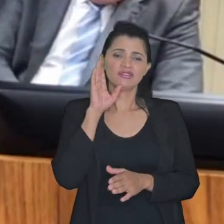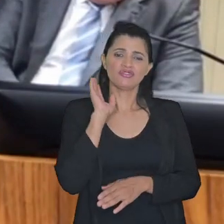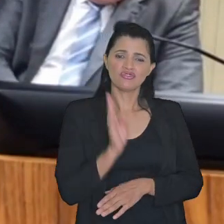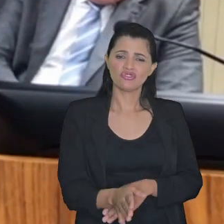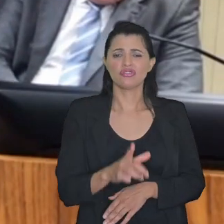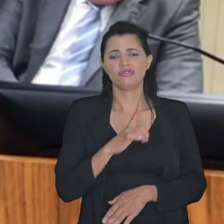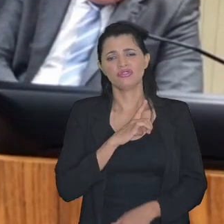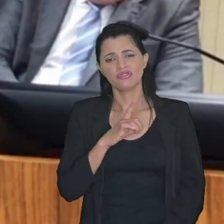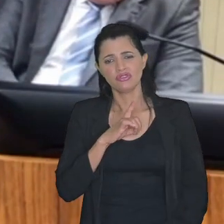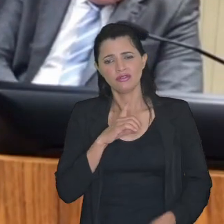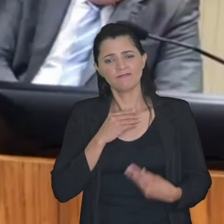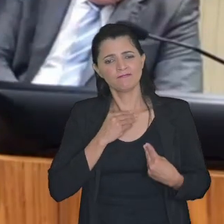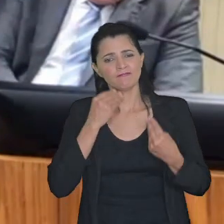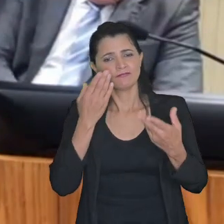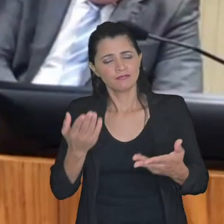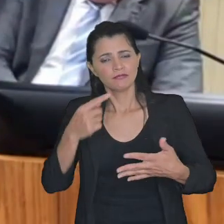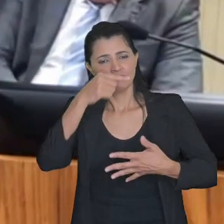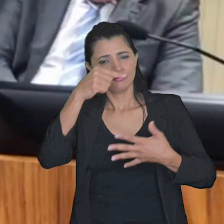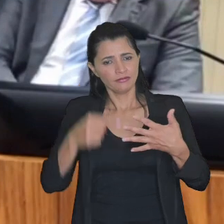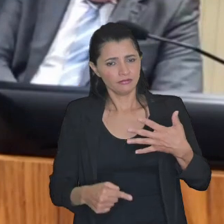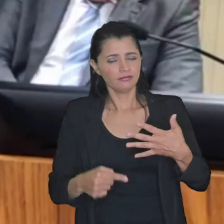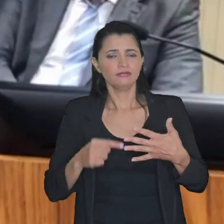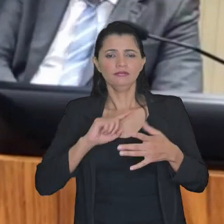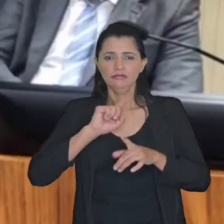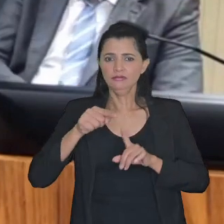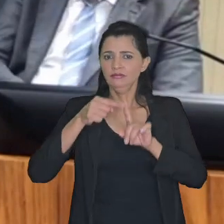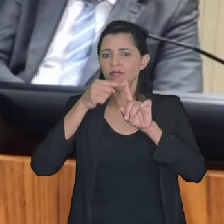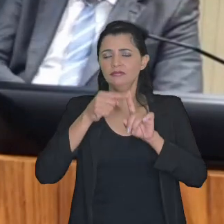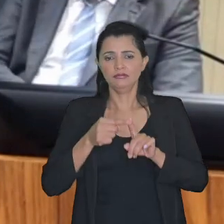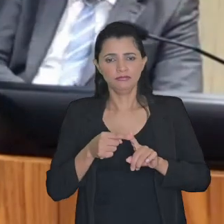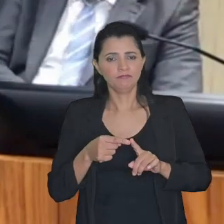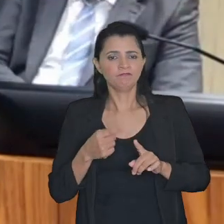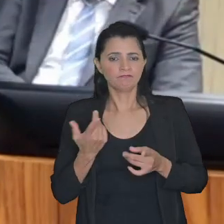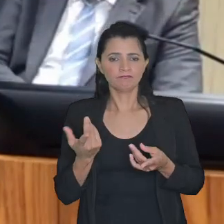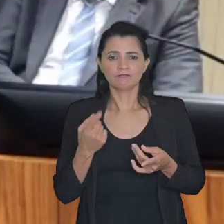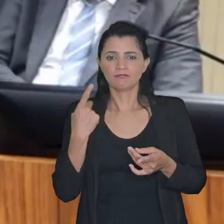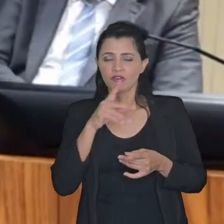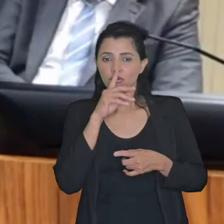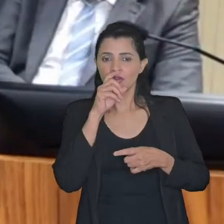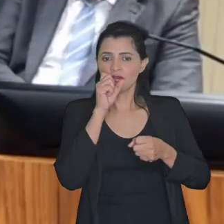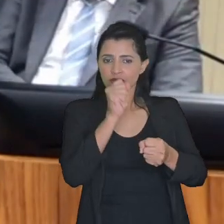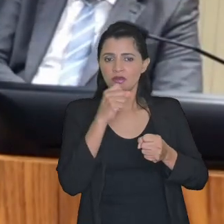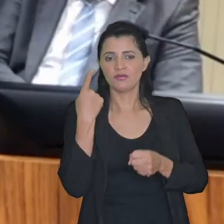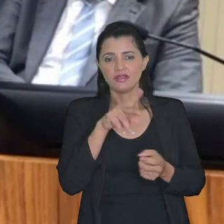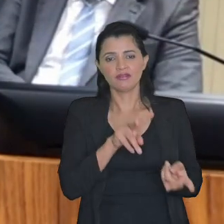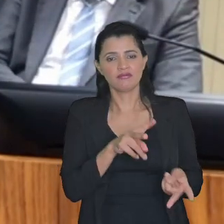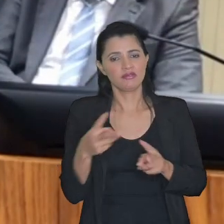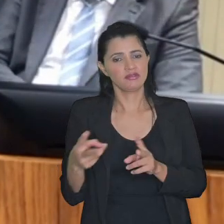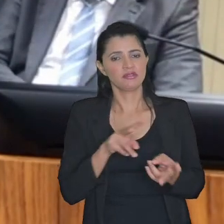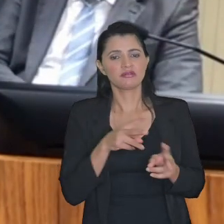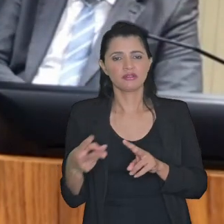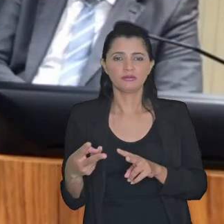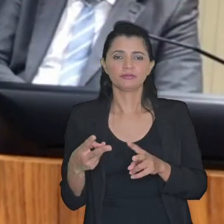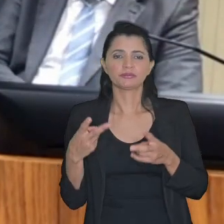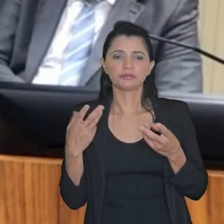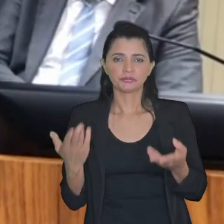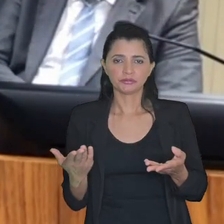que já havia trazido elementos enriquecedores da transação